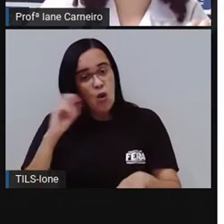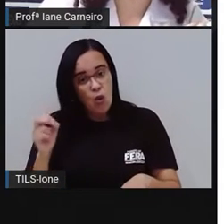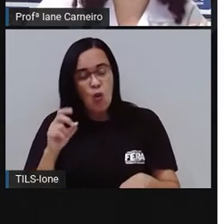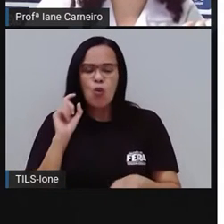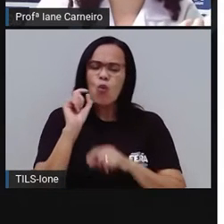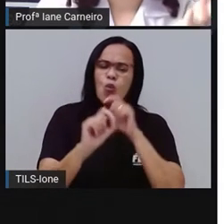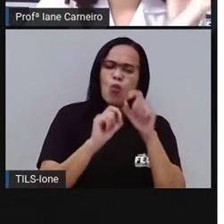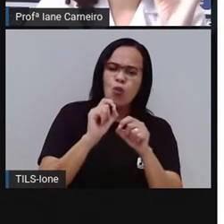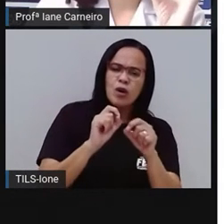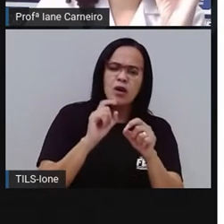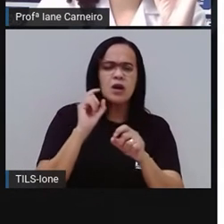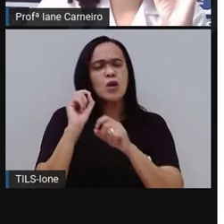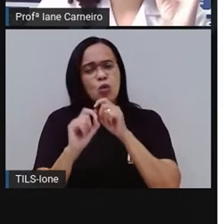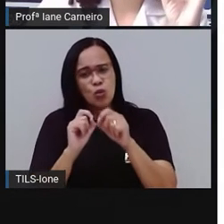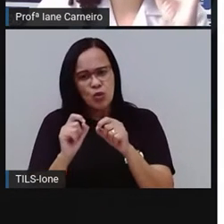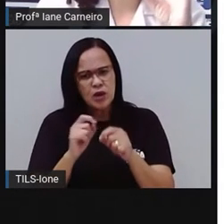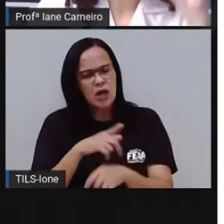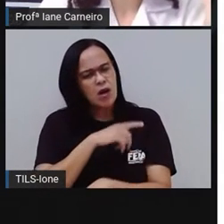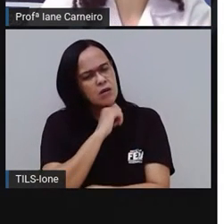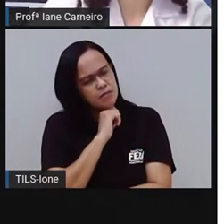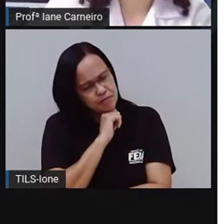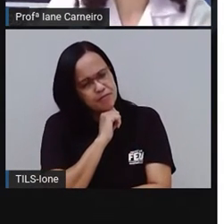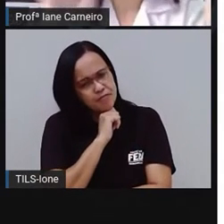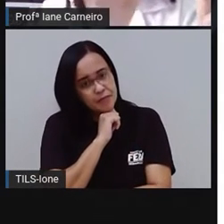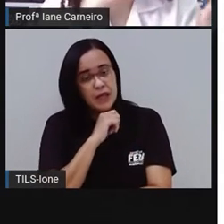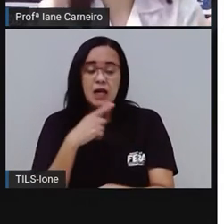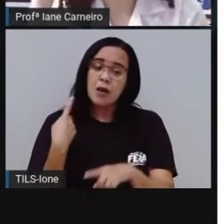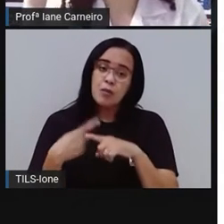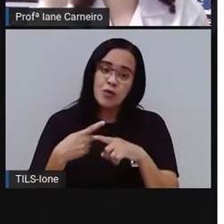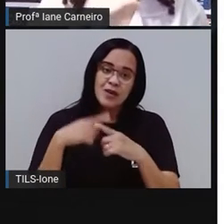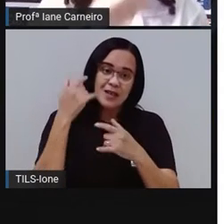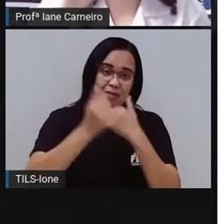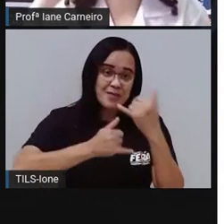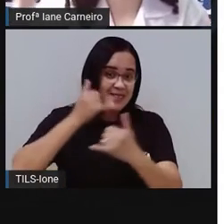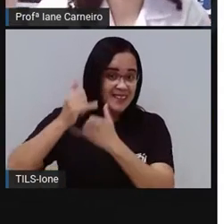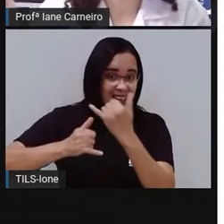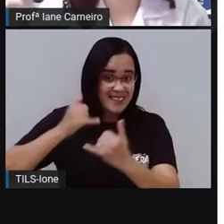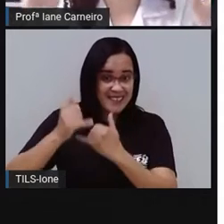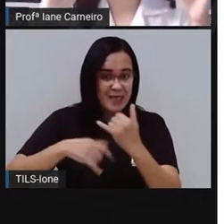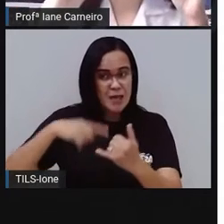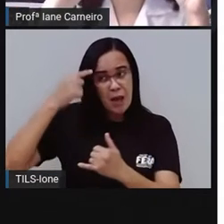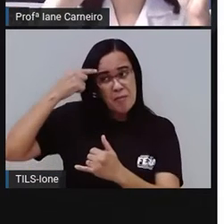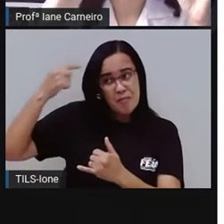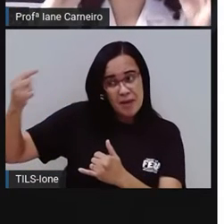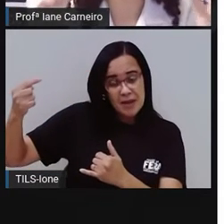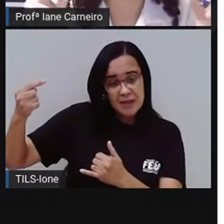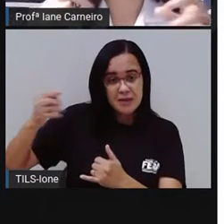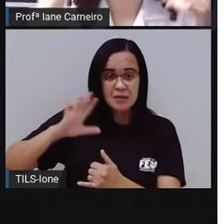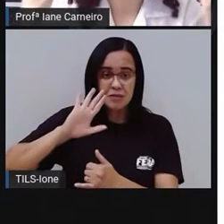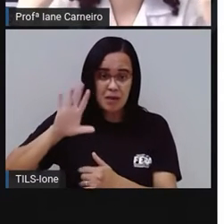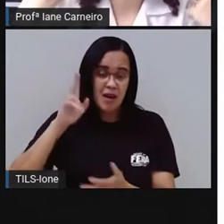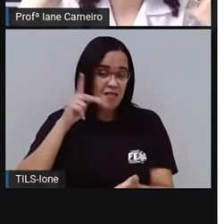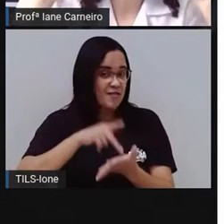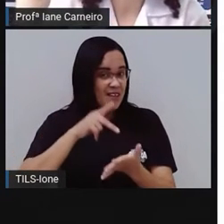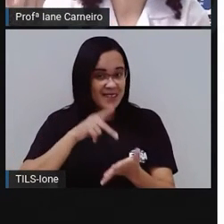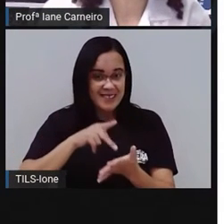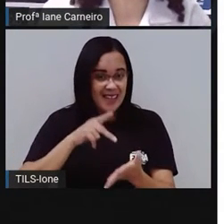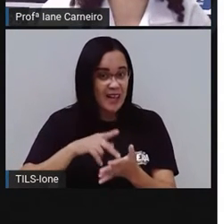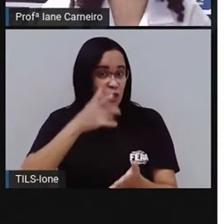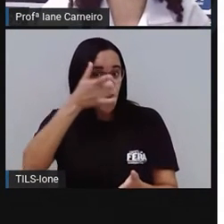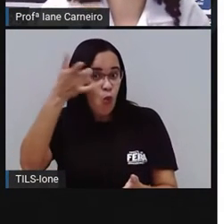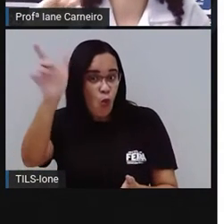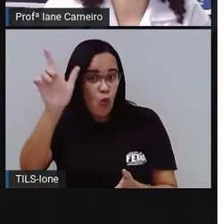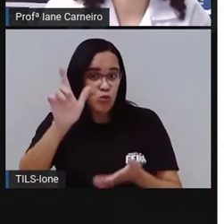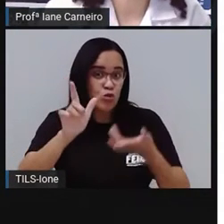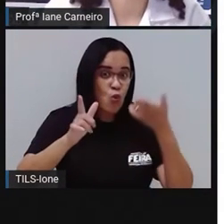Com a palavra, né? A gente pensa que é uma coisa, mas na verdade é outra, né? Fica trolando, fica brincando com a